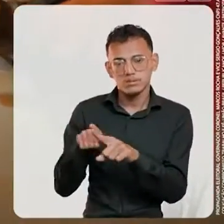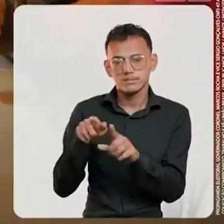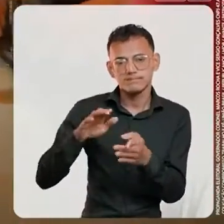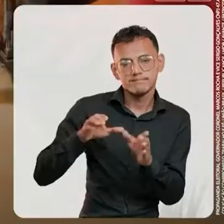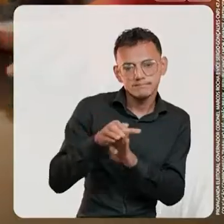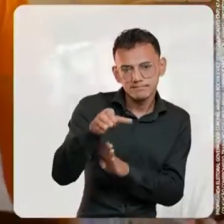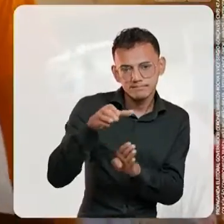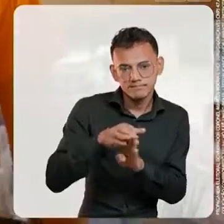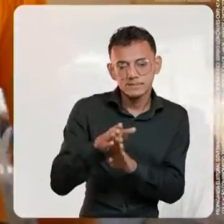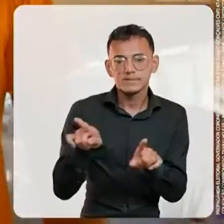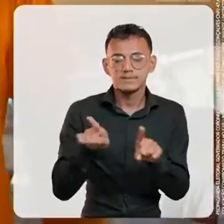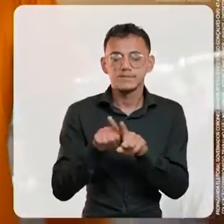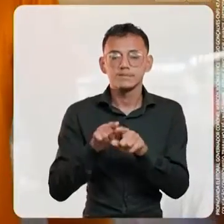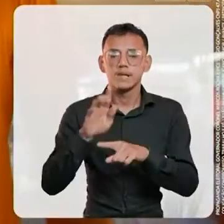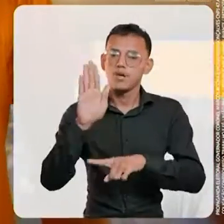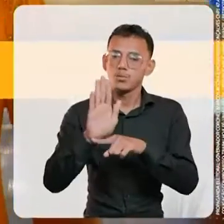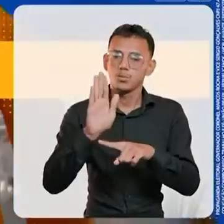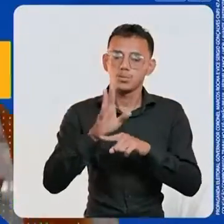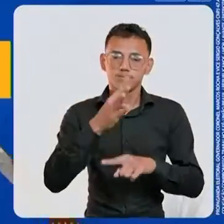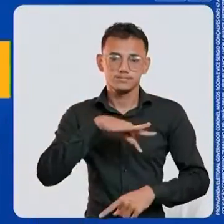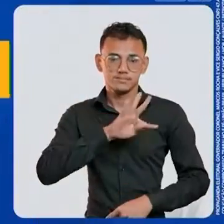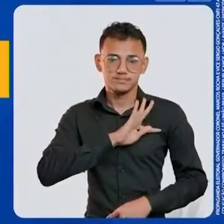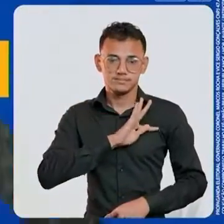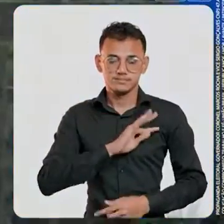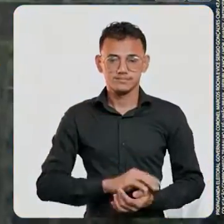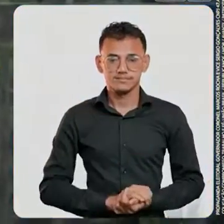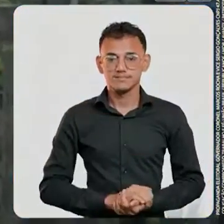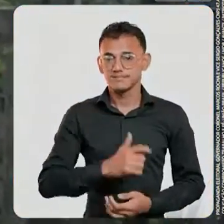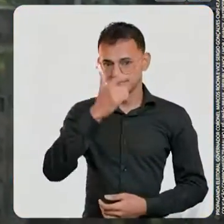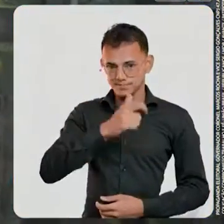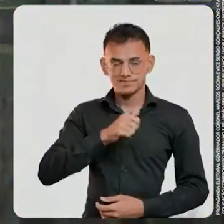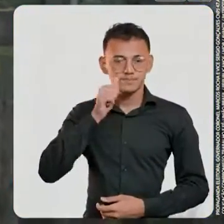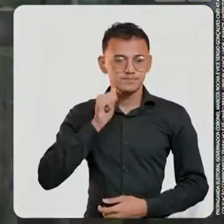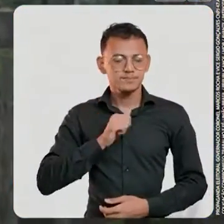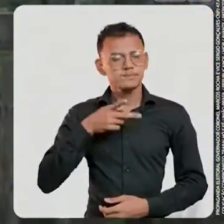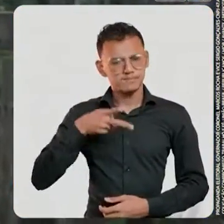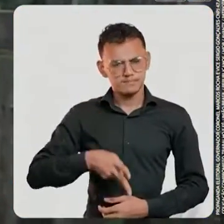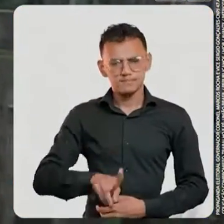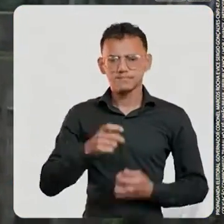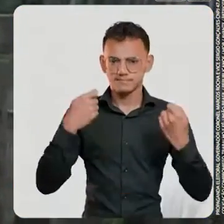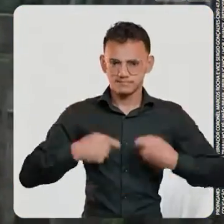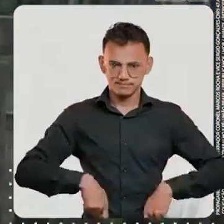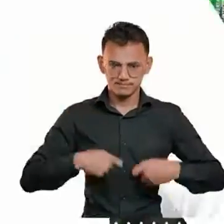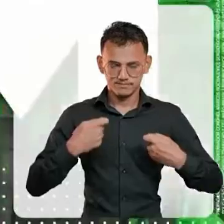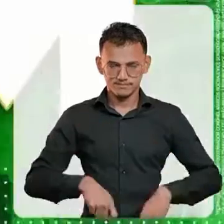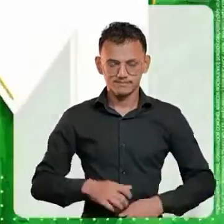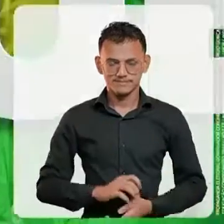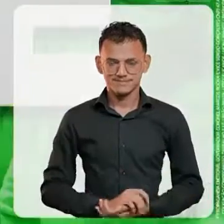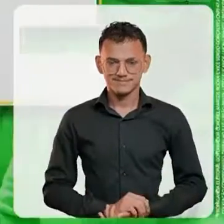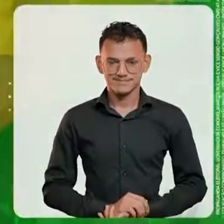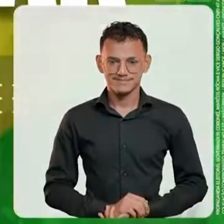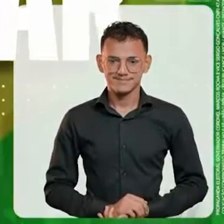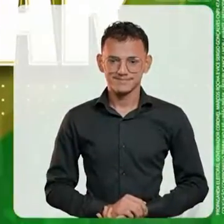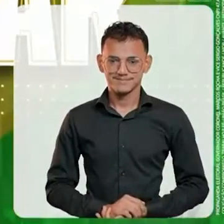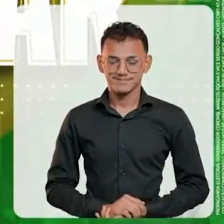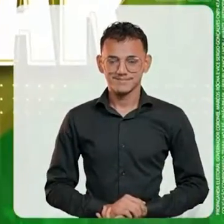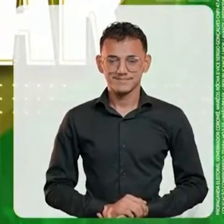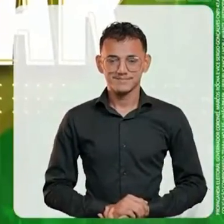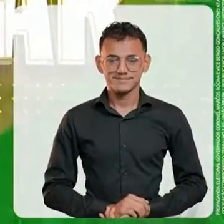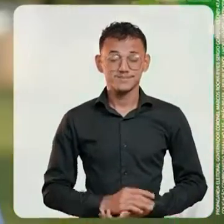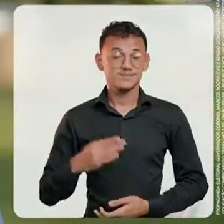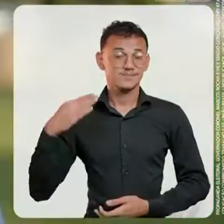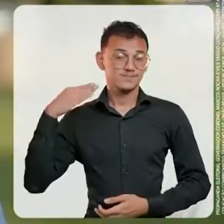capacitação e assistência técnica. 4x4! E eu sou o Marco Rocha e tem que continuar. Tem que continuar!